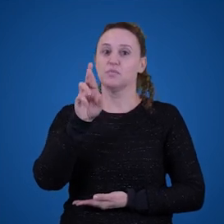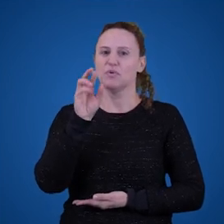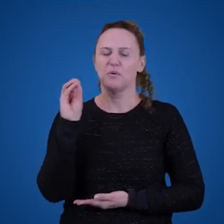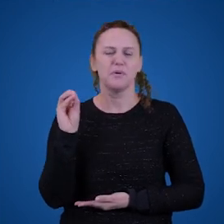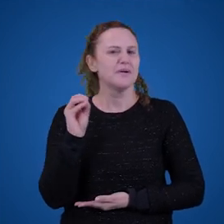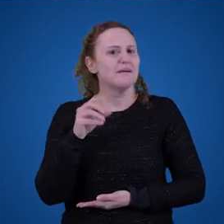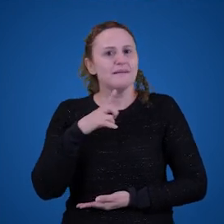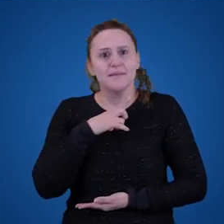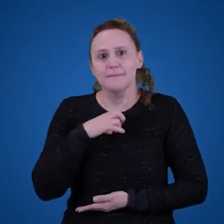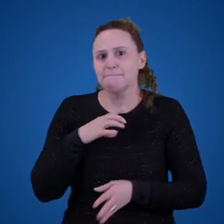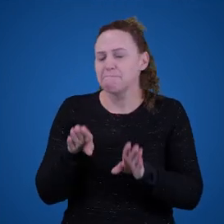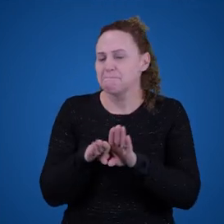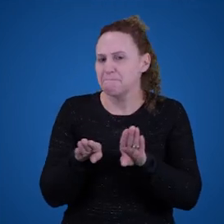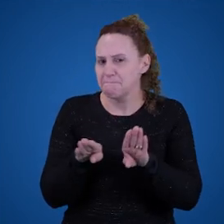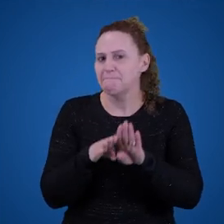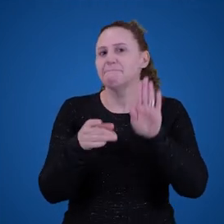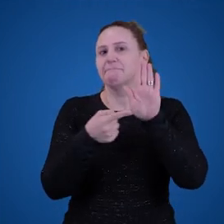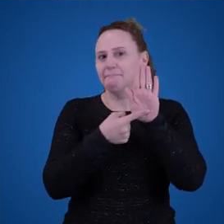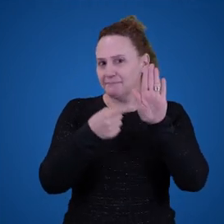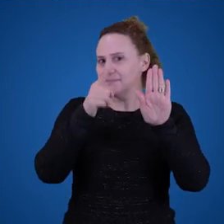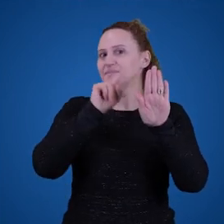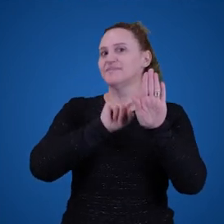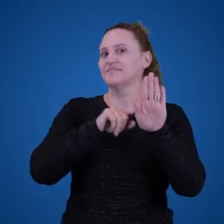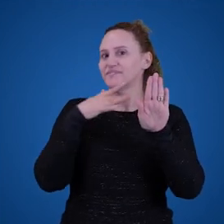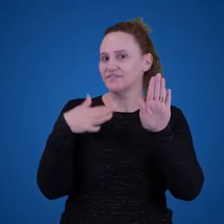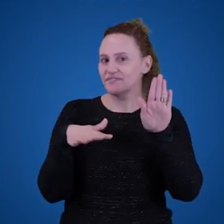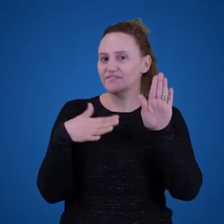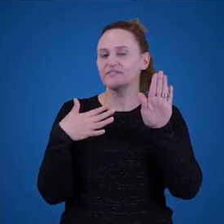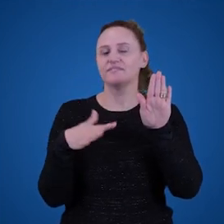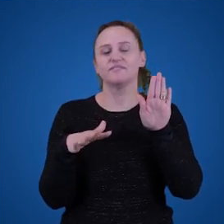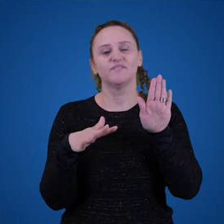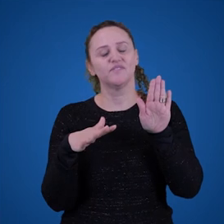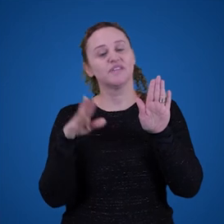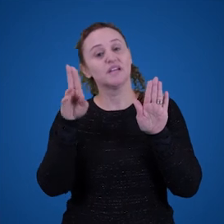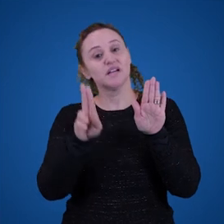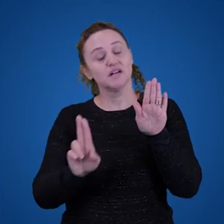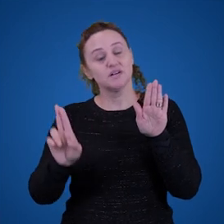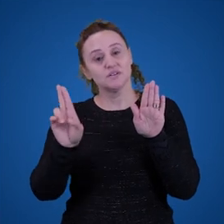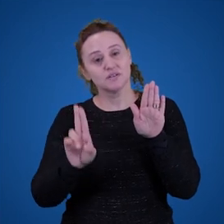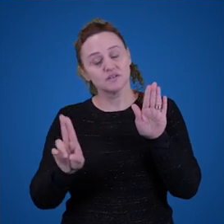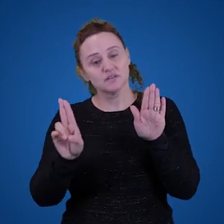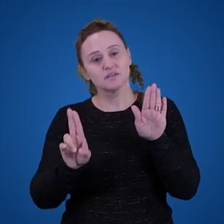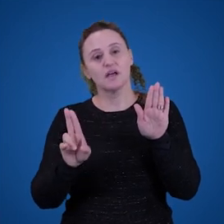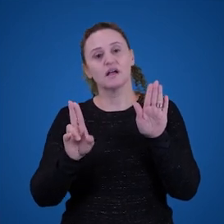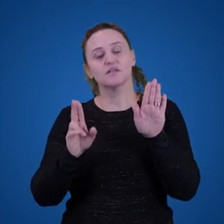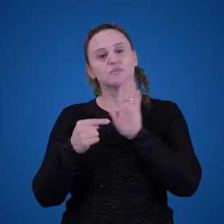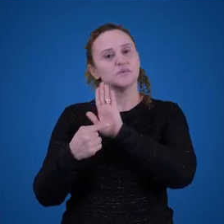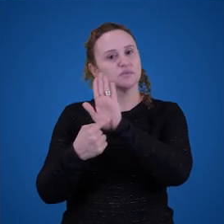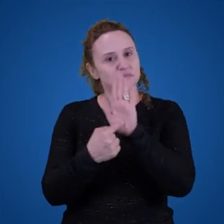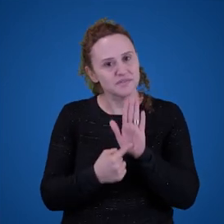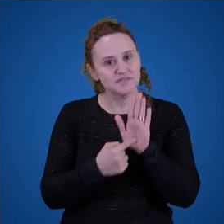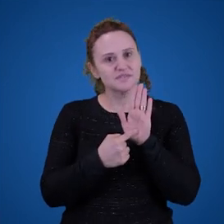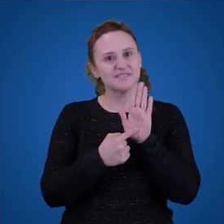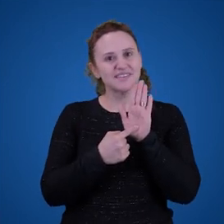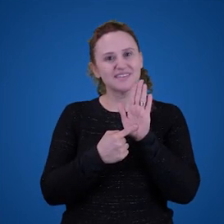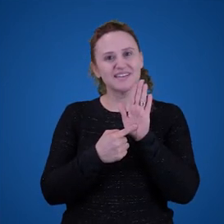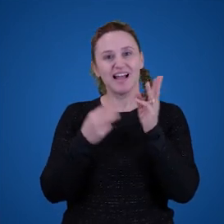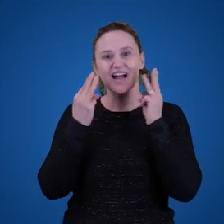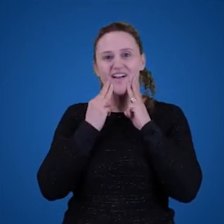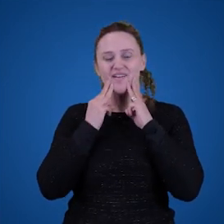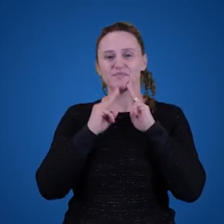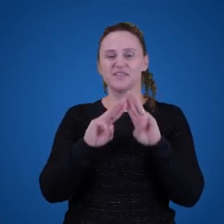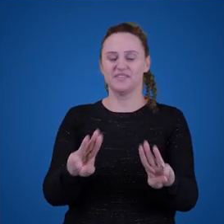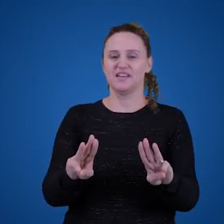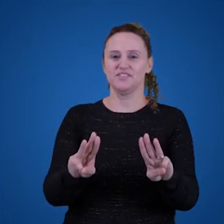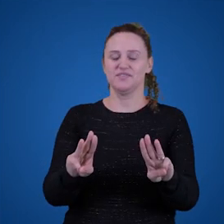e elementos metafóricos que são usados para transmitir uma mensagem. Então, ela não é literal, né? Também contém